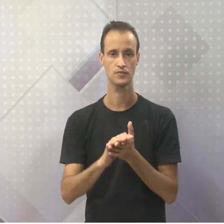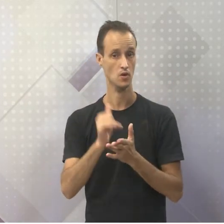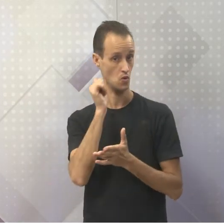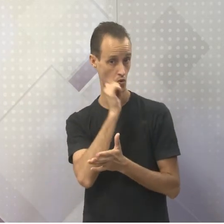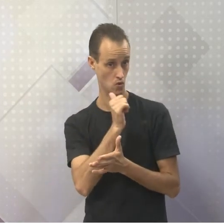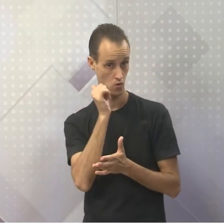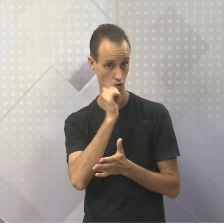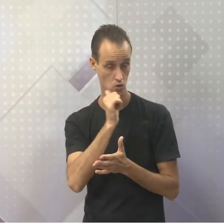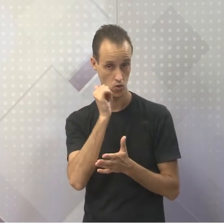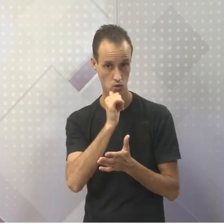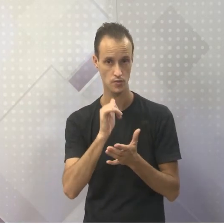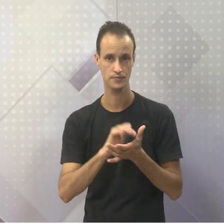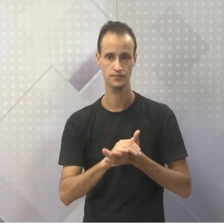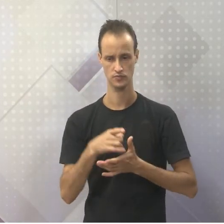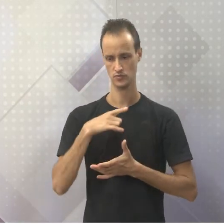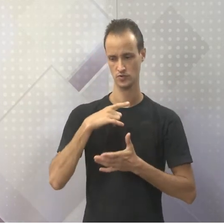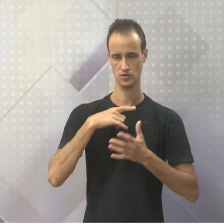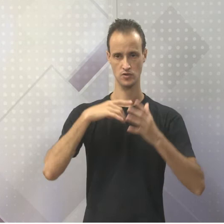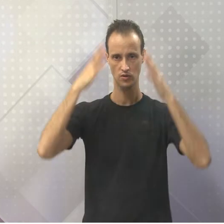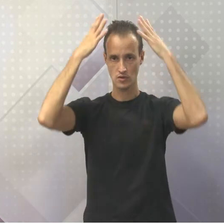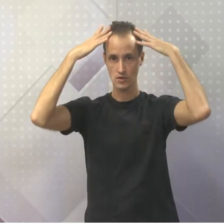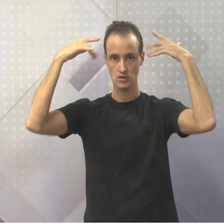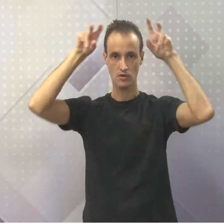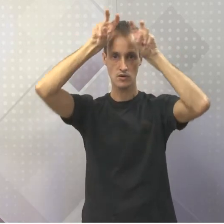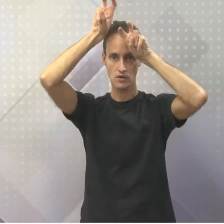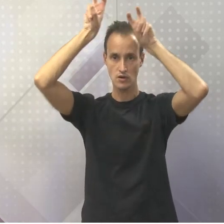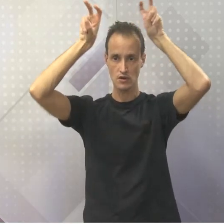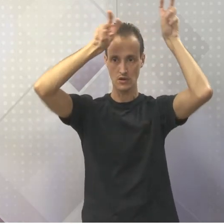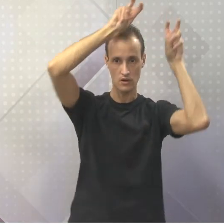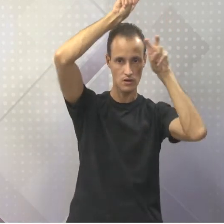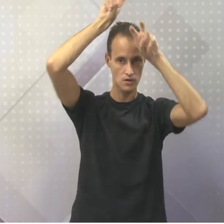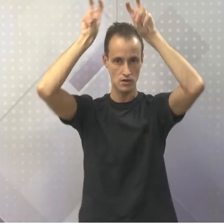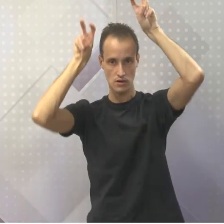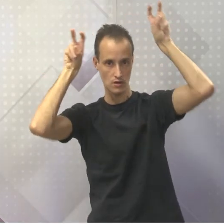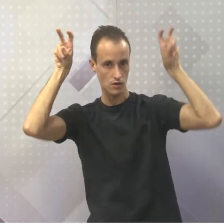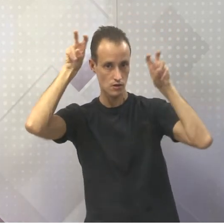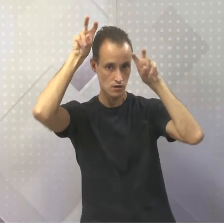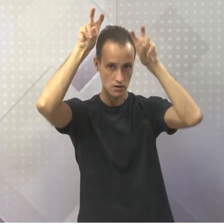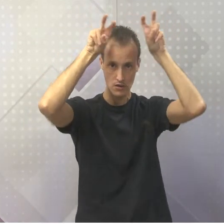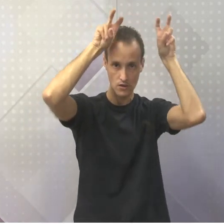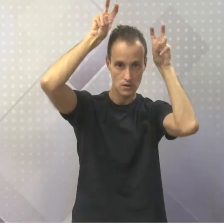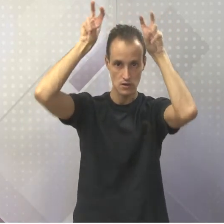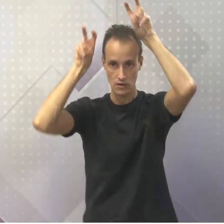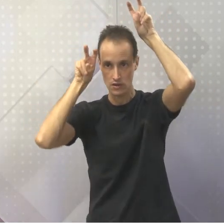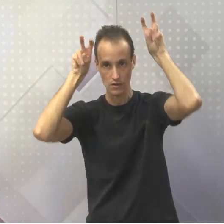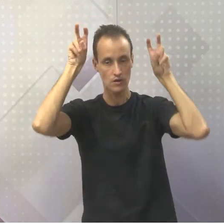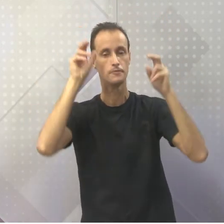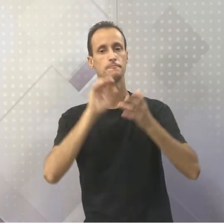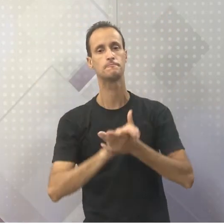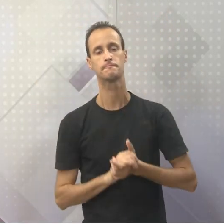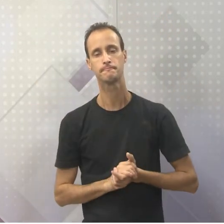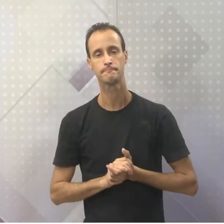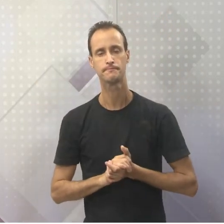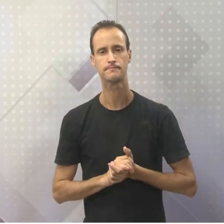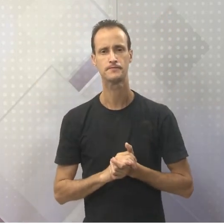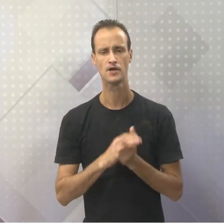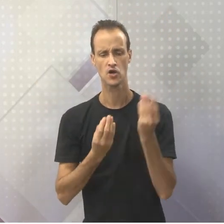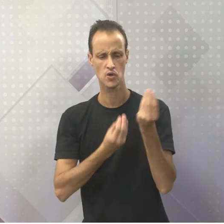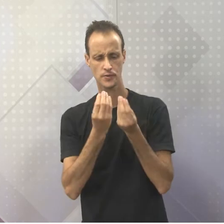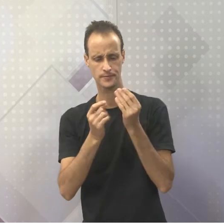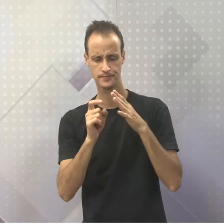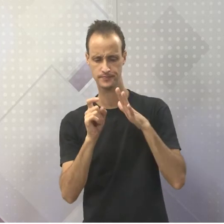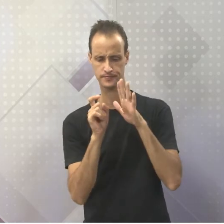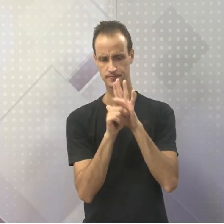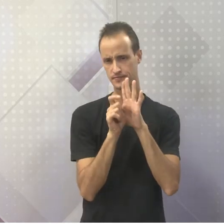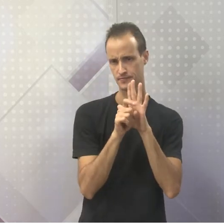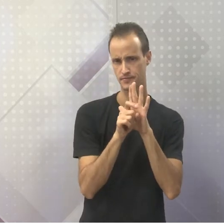feminina que tinha o cabelo de cobras, várias cobras no cabelo dela, o cabelo dela era cobras. E como era esse mito da